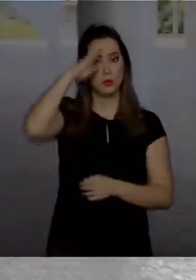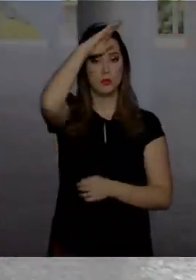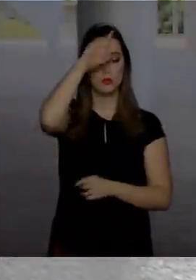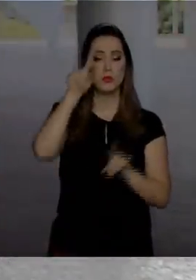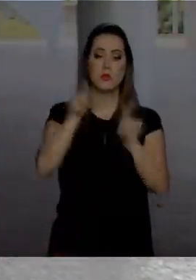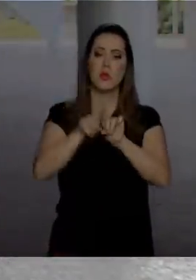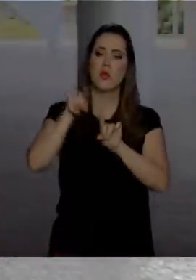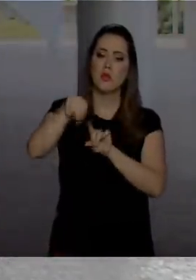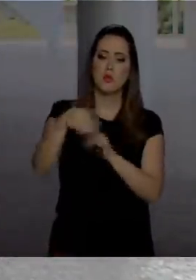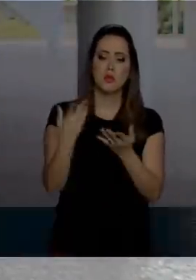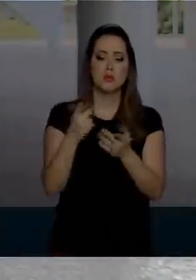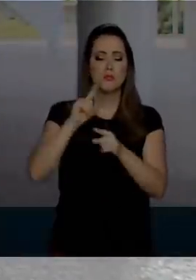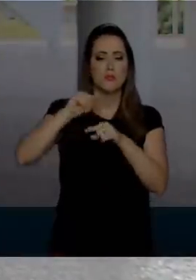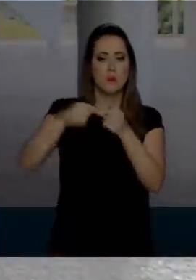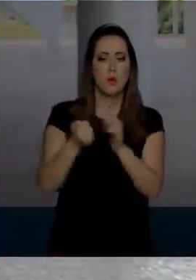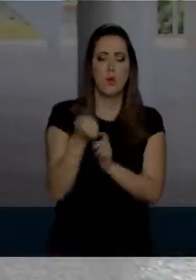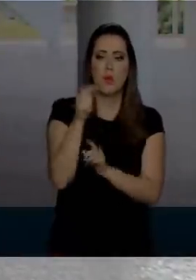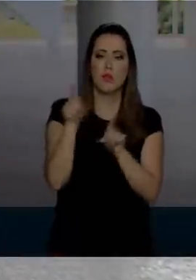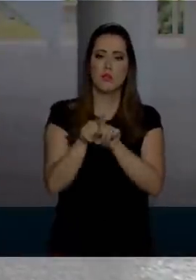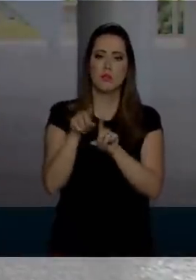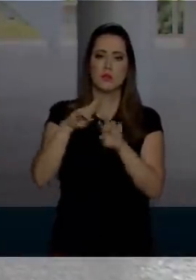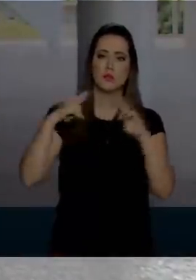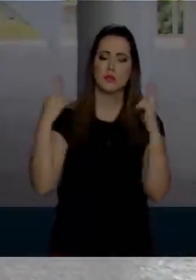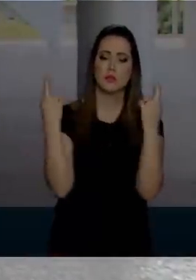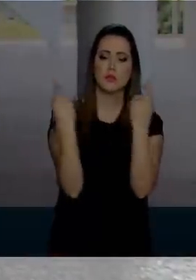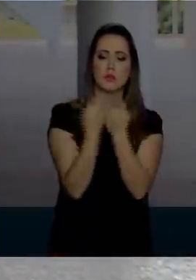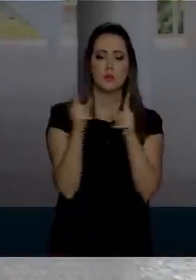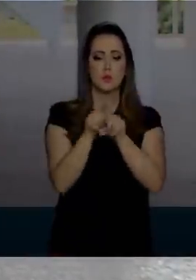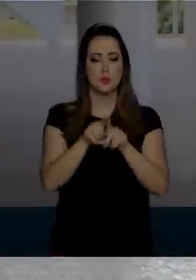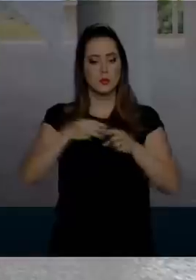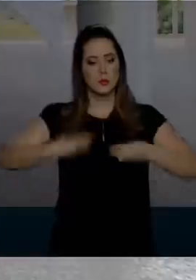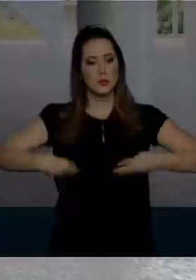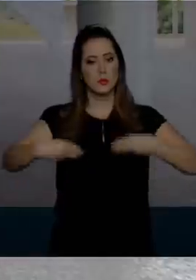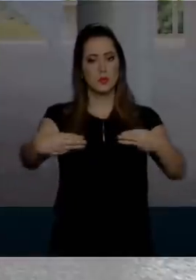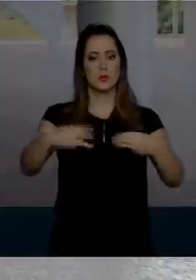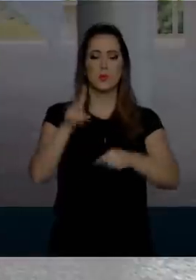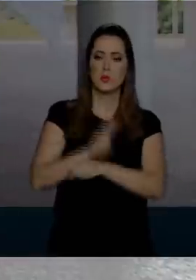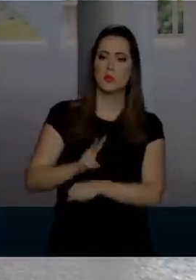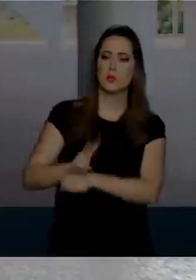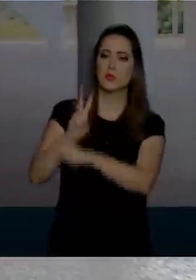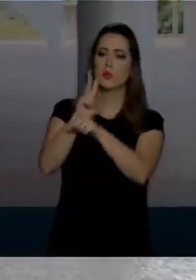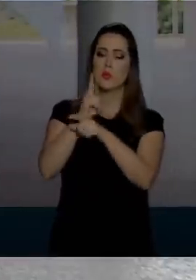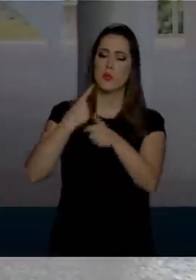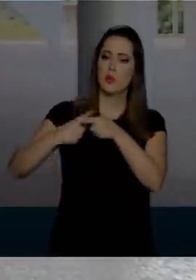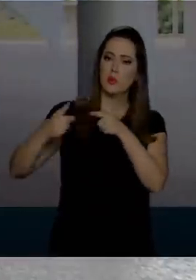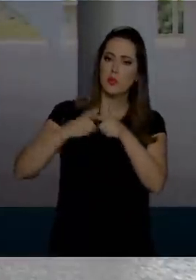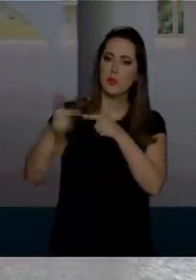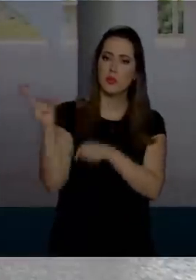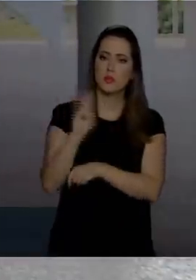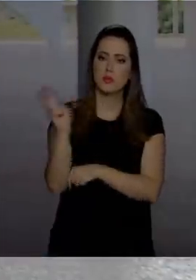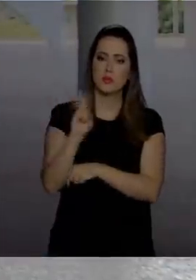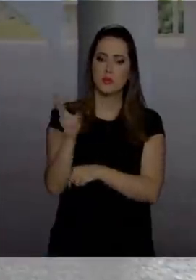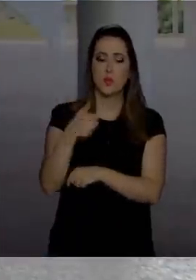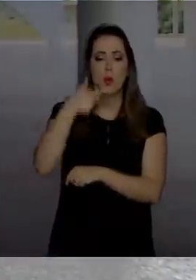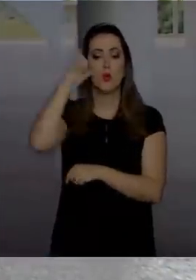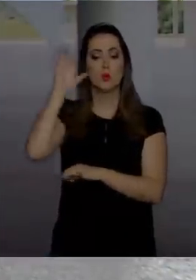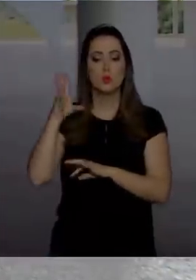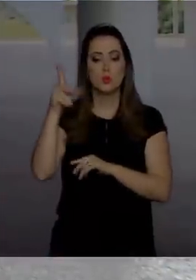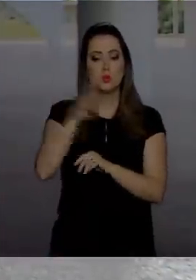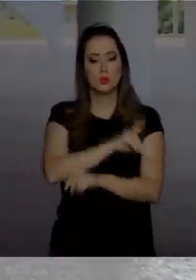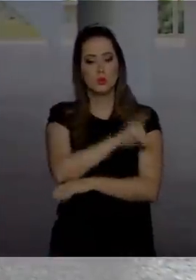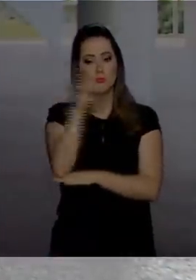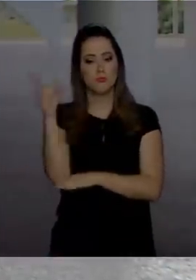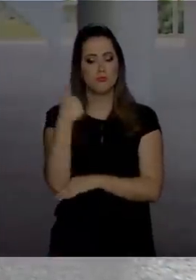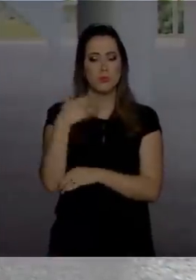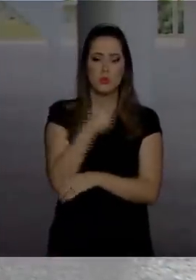Bolsonaro foi há pouco pra uma reunião no Ministério da Defesa pra tratar dessa situação na Venezuela. Ontem, durante todo o dia,